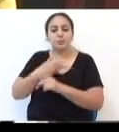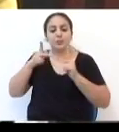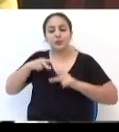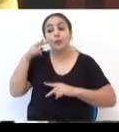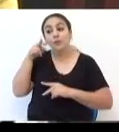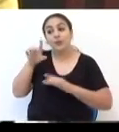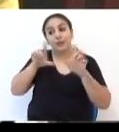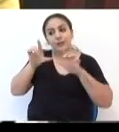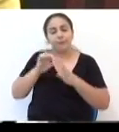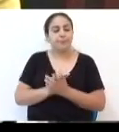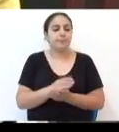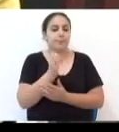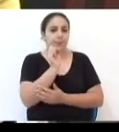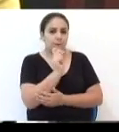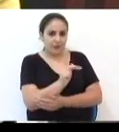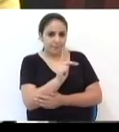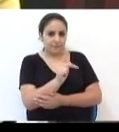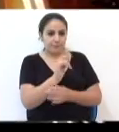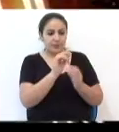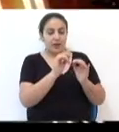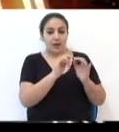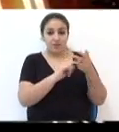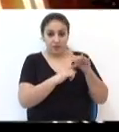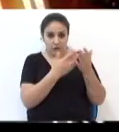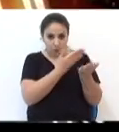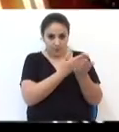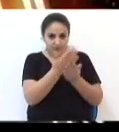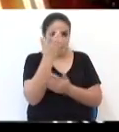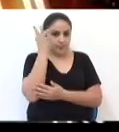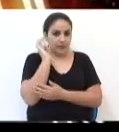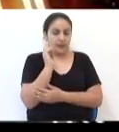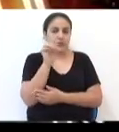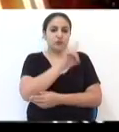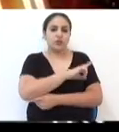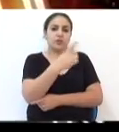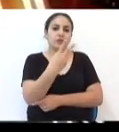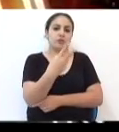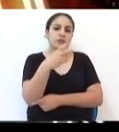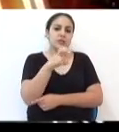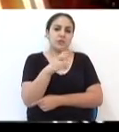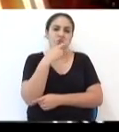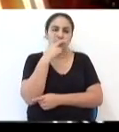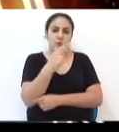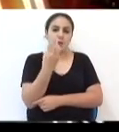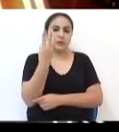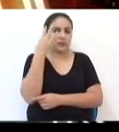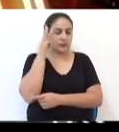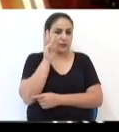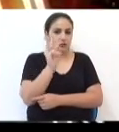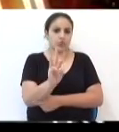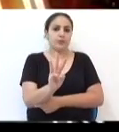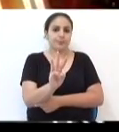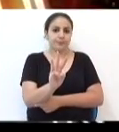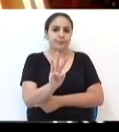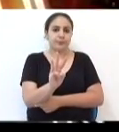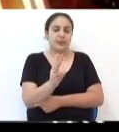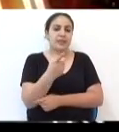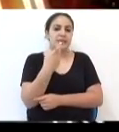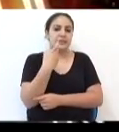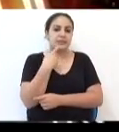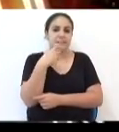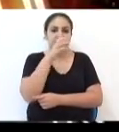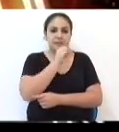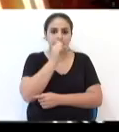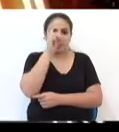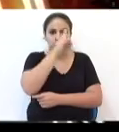telespectadores. Muito bem. A feira começa amanhã, dia 25, como nos outros anos, são três dias. É sexta,